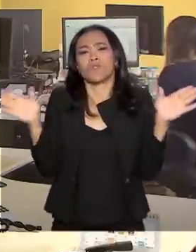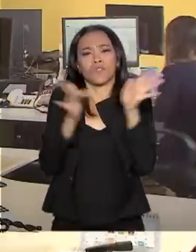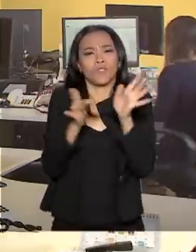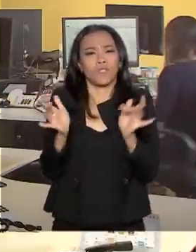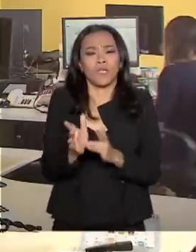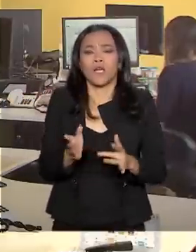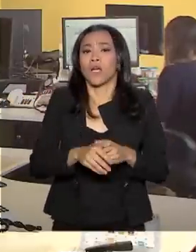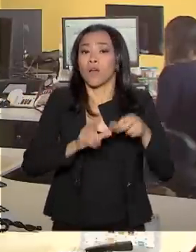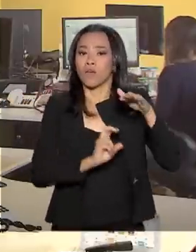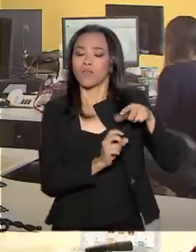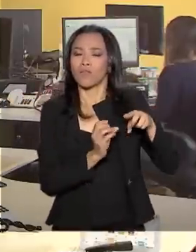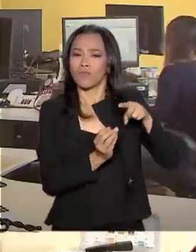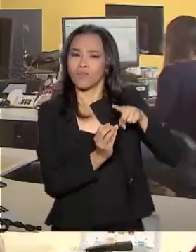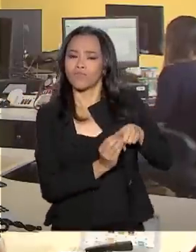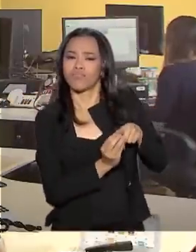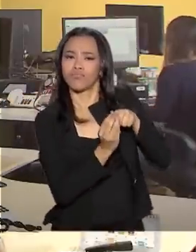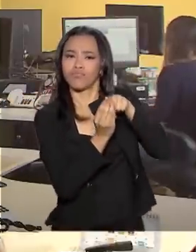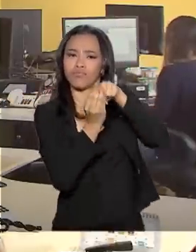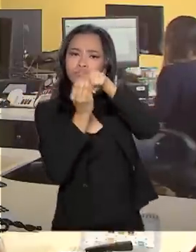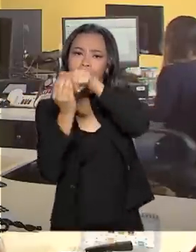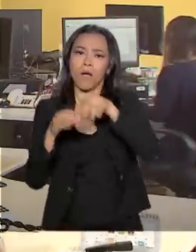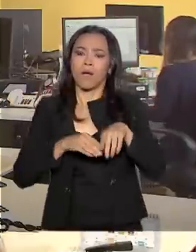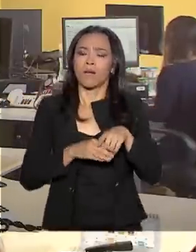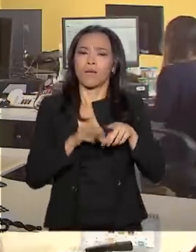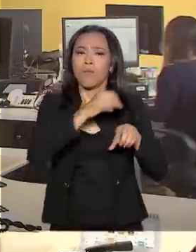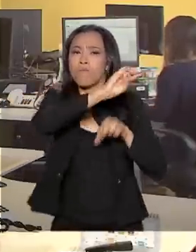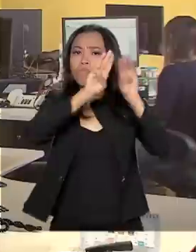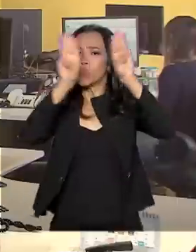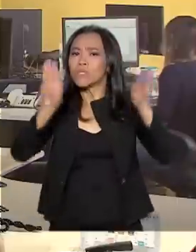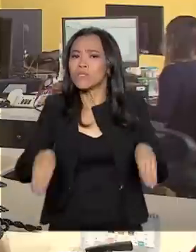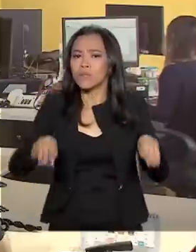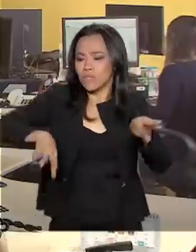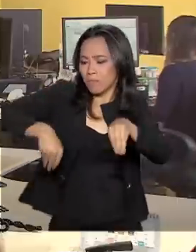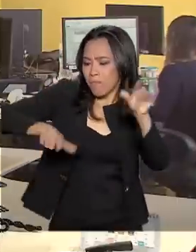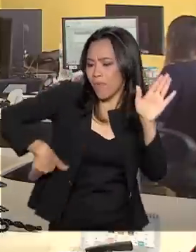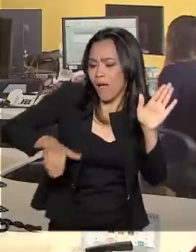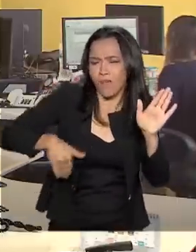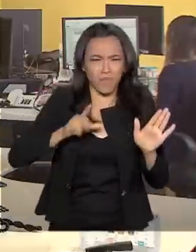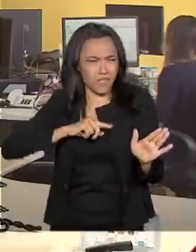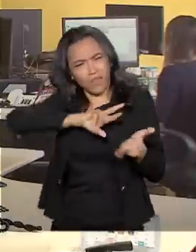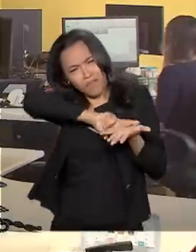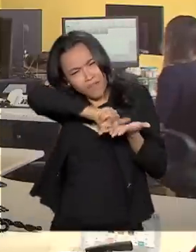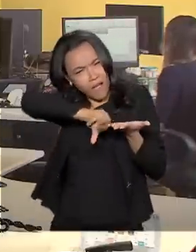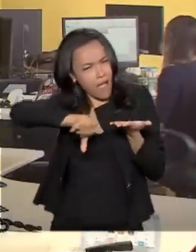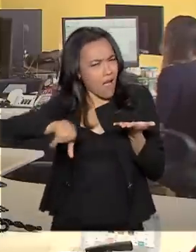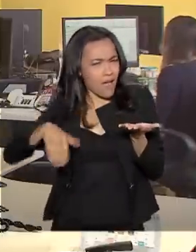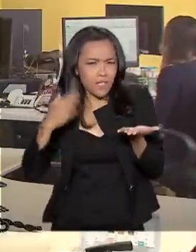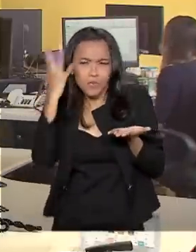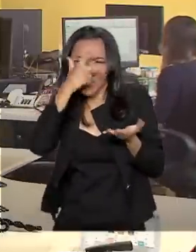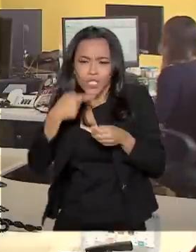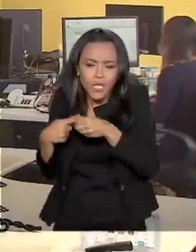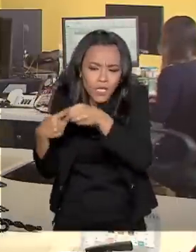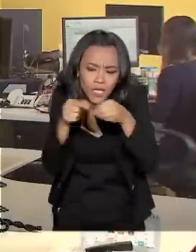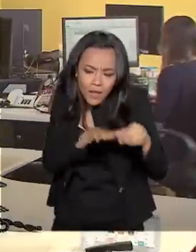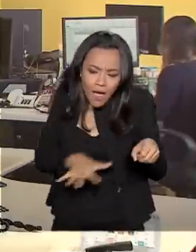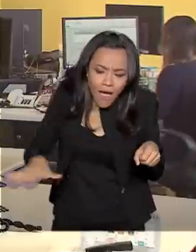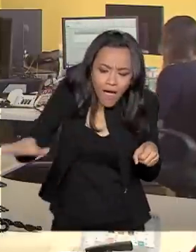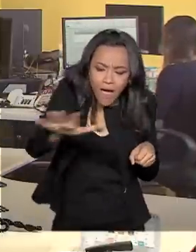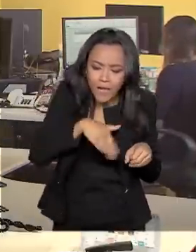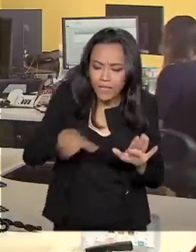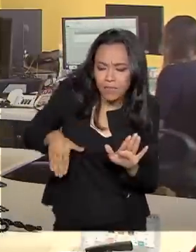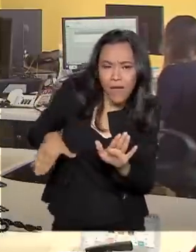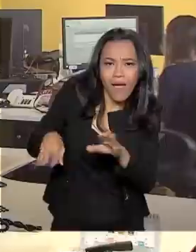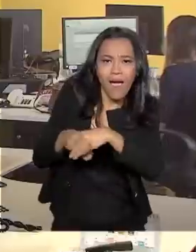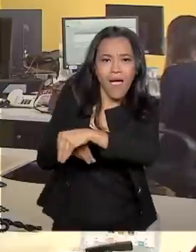Pão de Açúcar, Maracanã, Museus e Praias, mas também há muitas coisas bonitas de se ver no interior, na região dos lagos, na região serrana